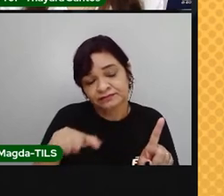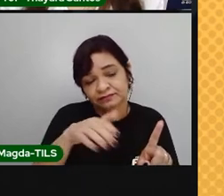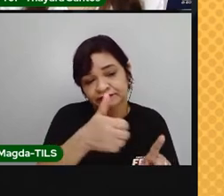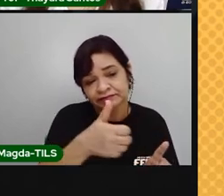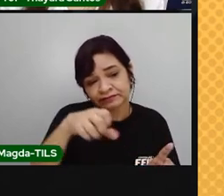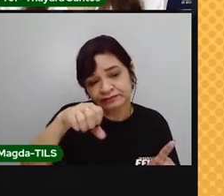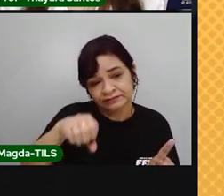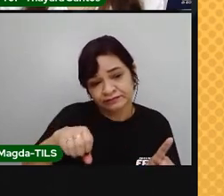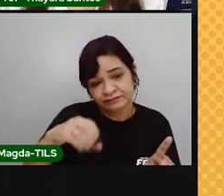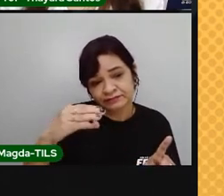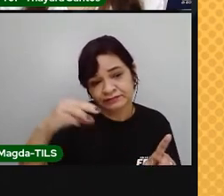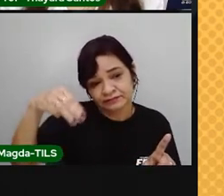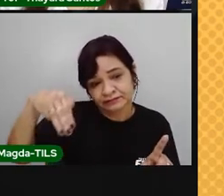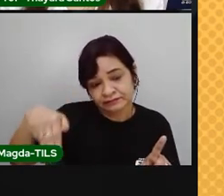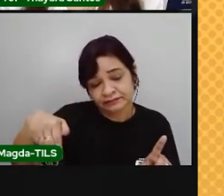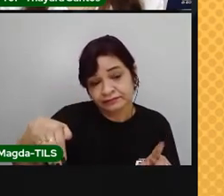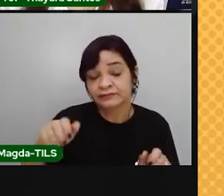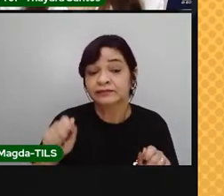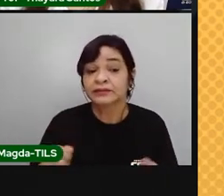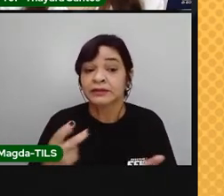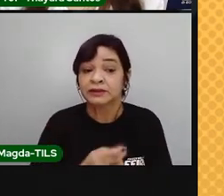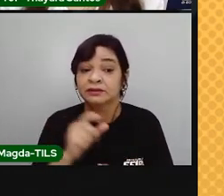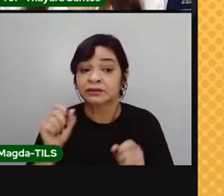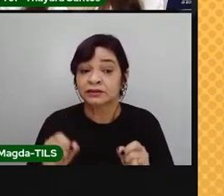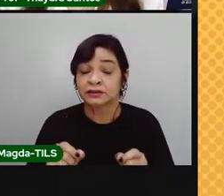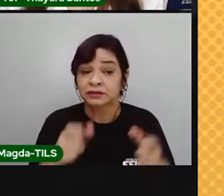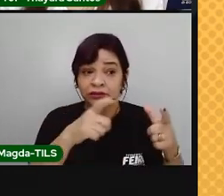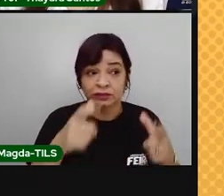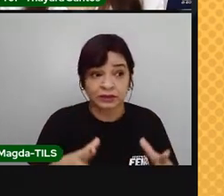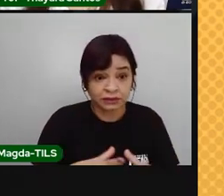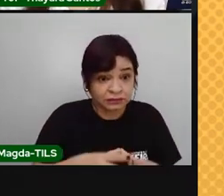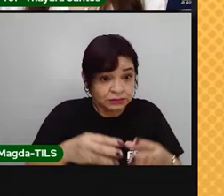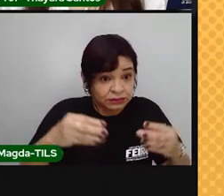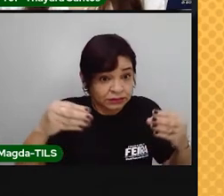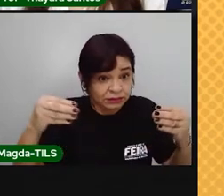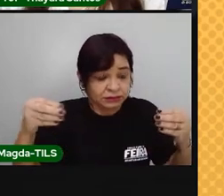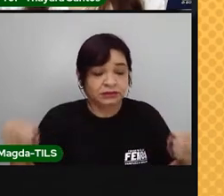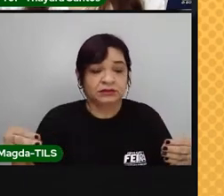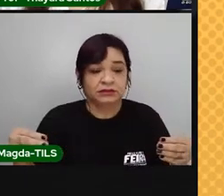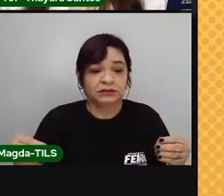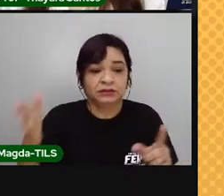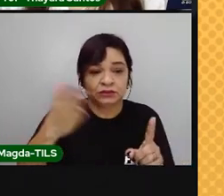Isso pode fazer com que alguns lugares desapareçam, ficando cobertos pelo mar.